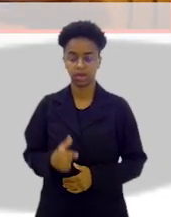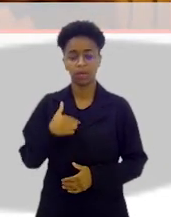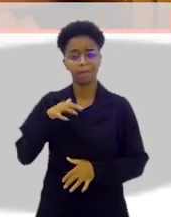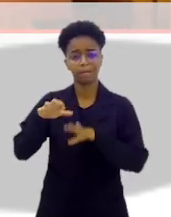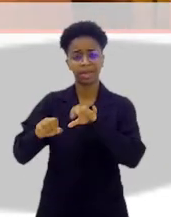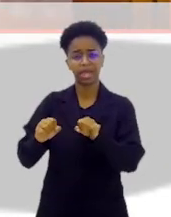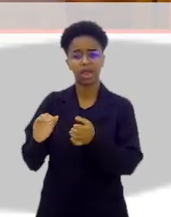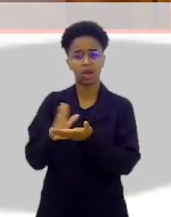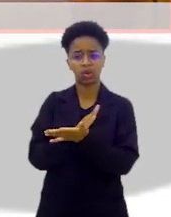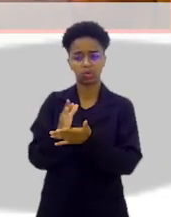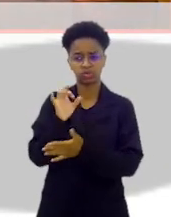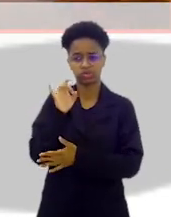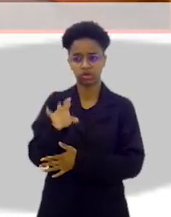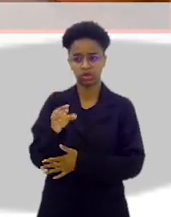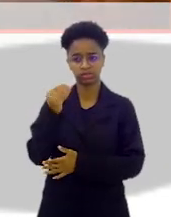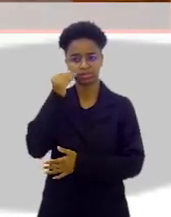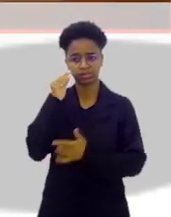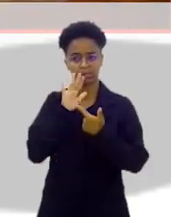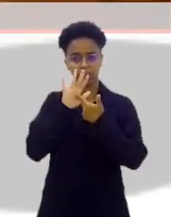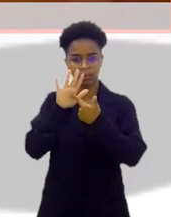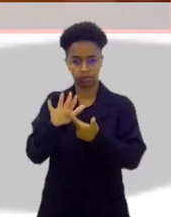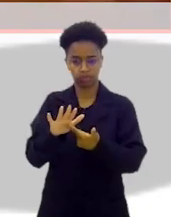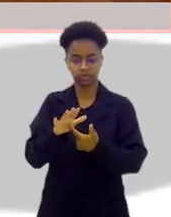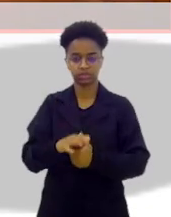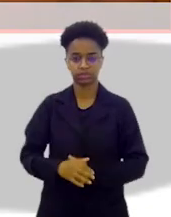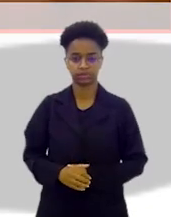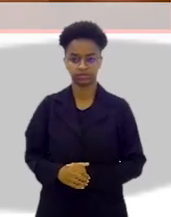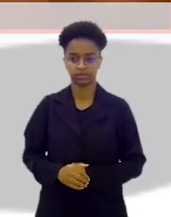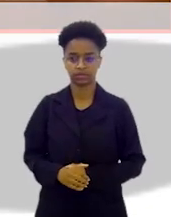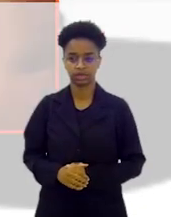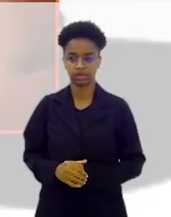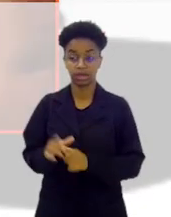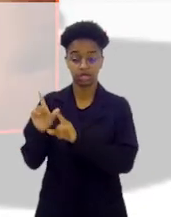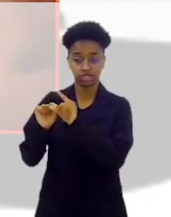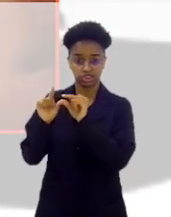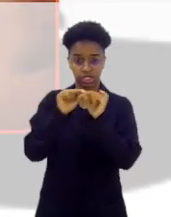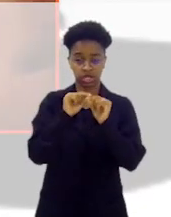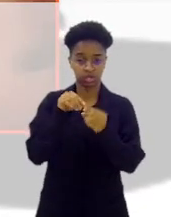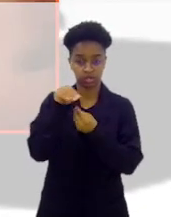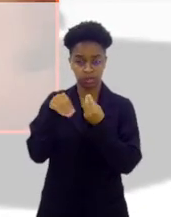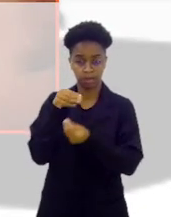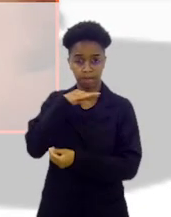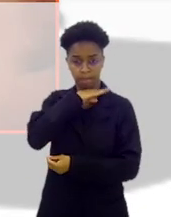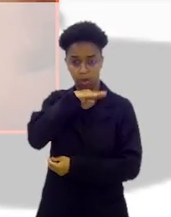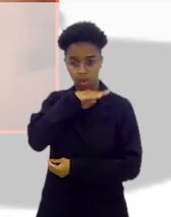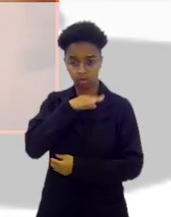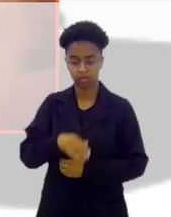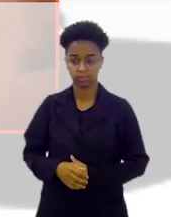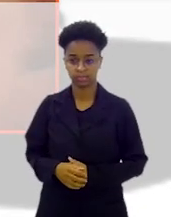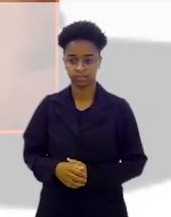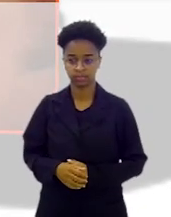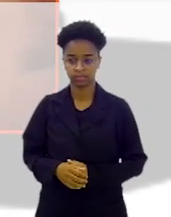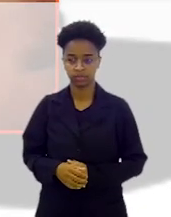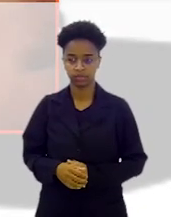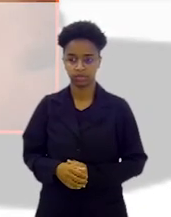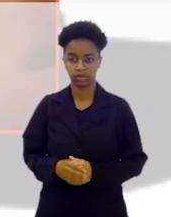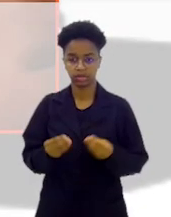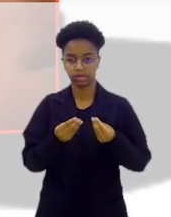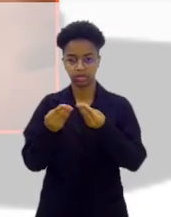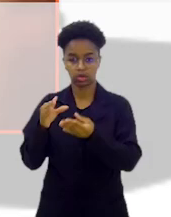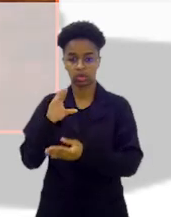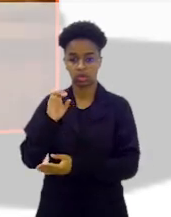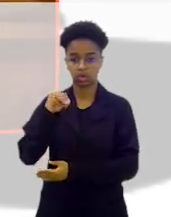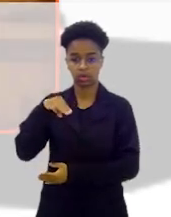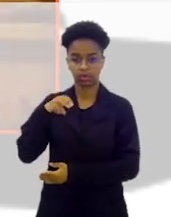Peguei só algumas, só para você ter uma ideia. Constelações e Porcos para o